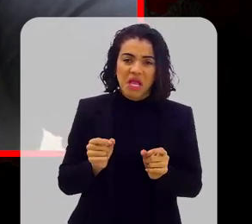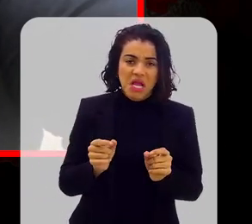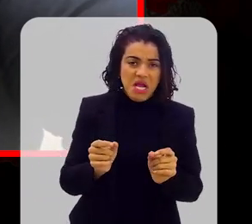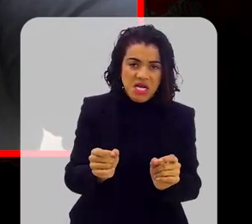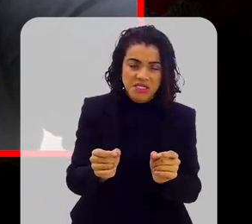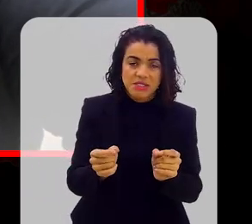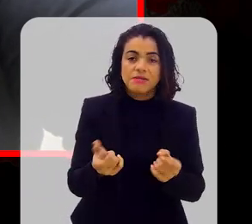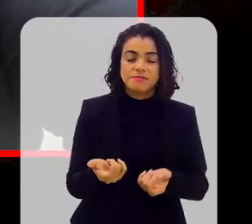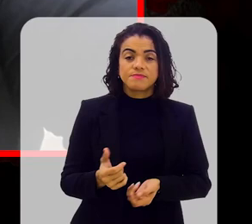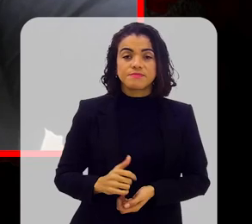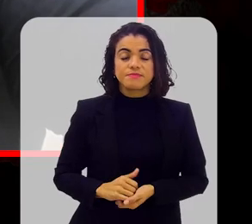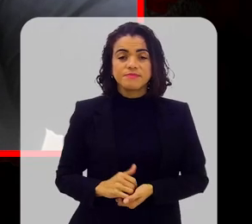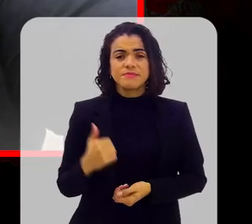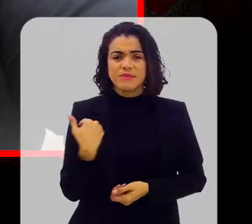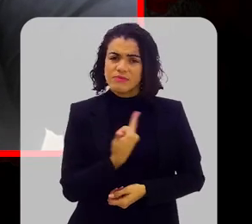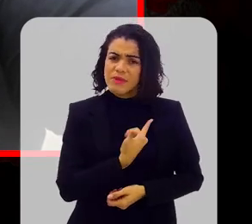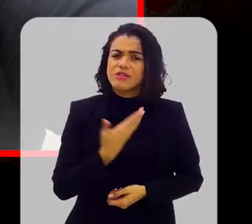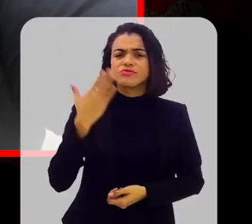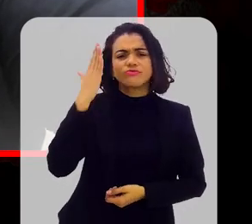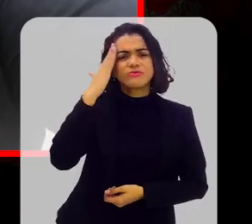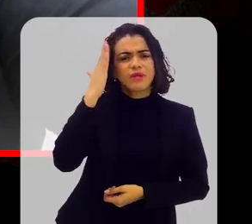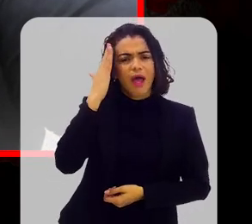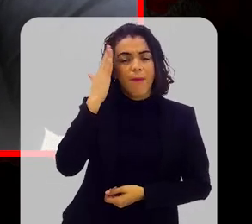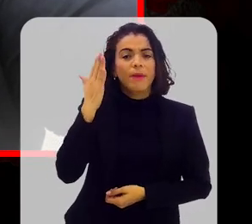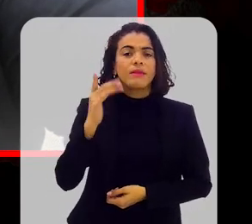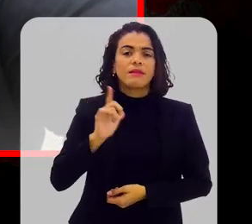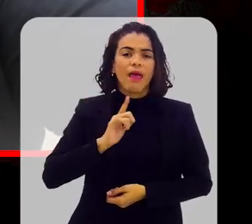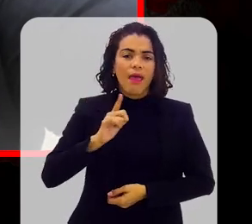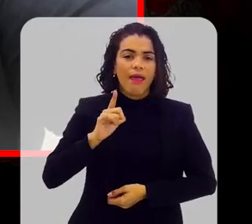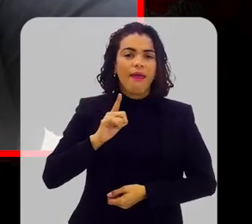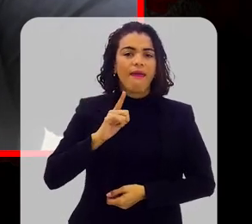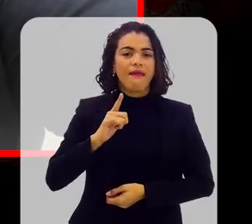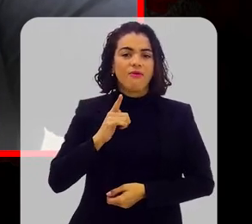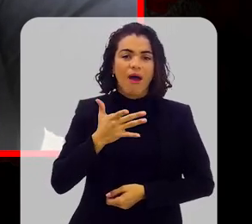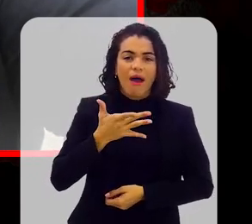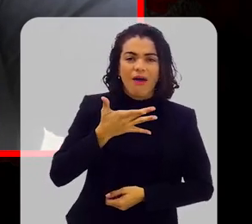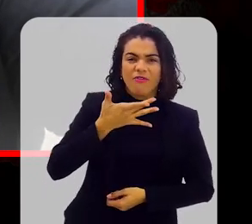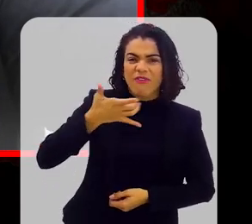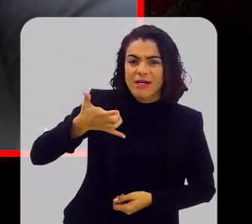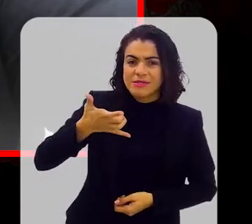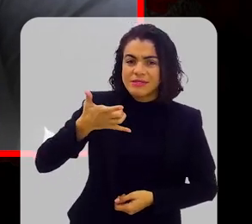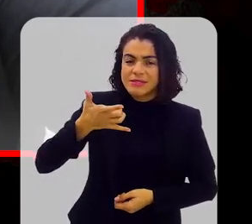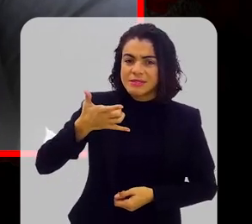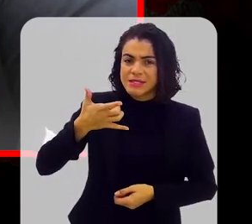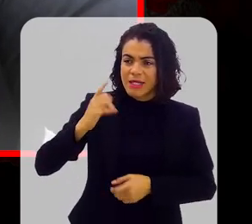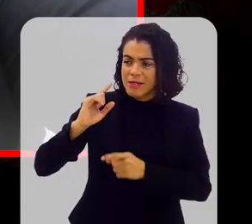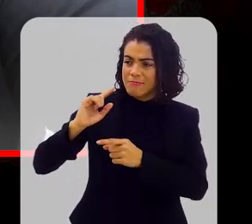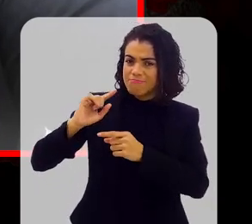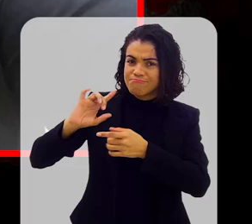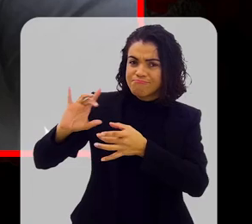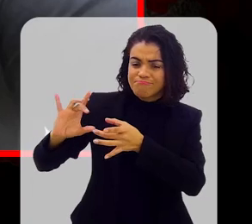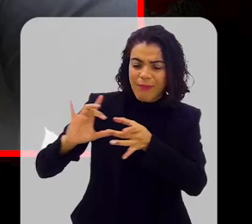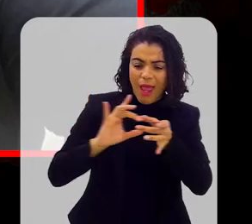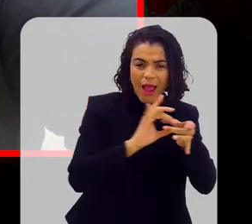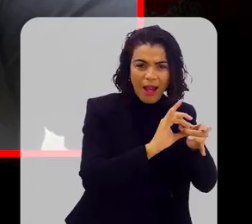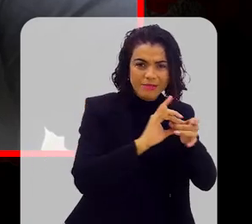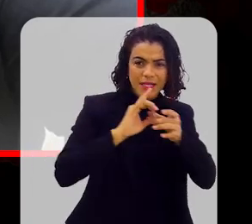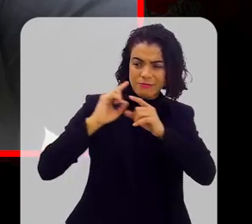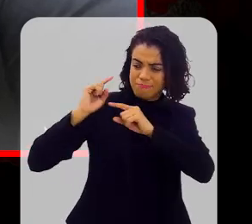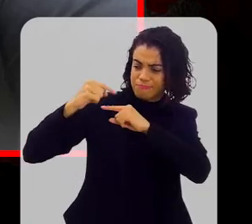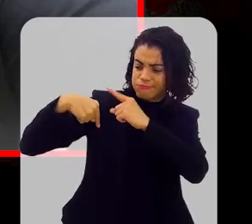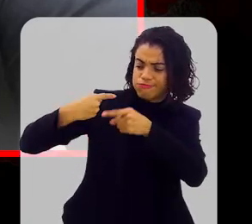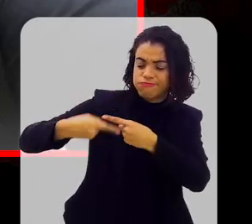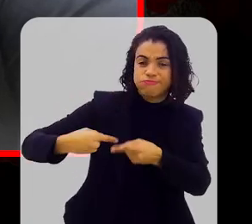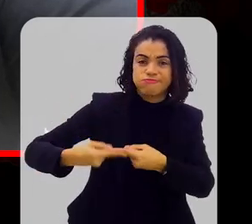qualquer tipo de câncer, a gente tem uma contribuição de uma predisposição do indivíduo, que pode estar relacionada a fatores